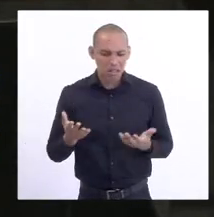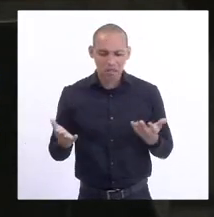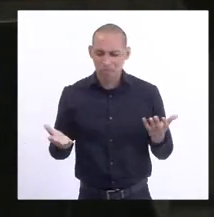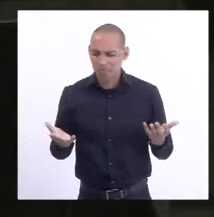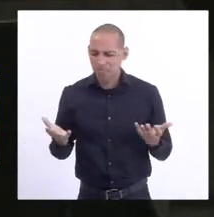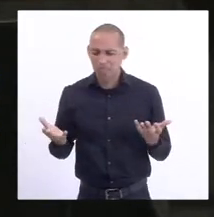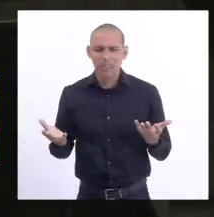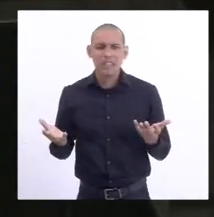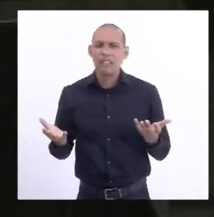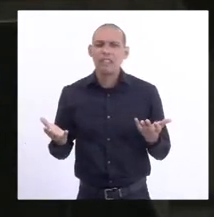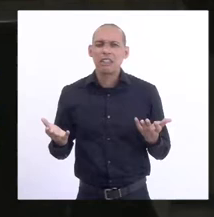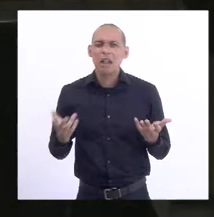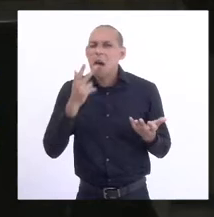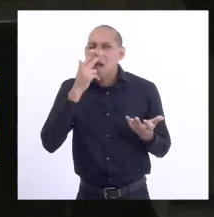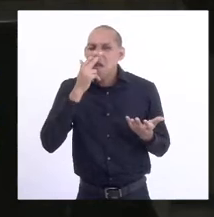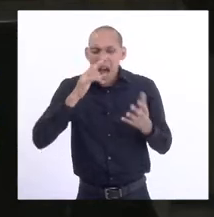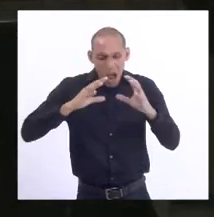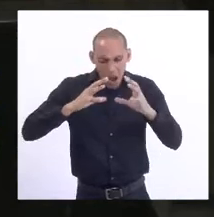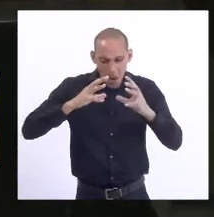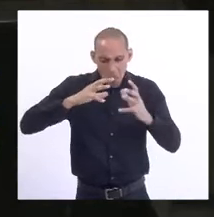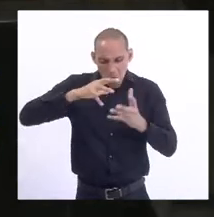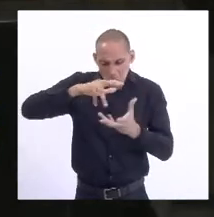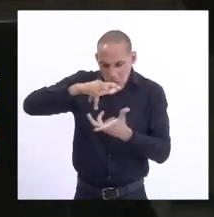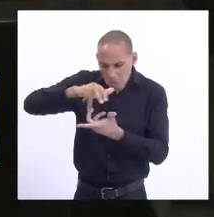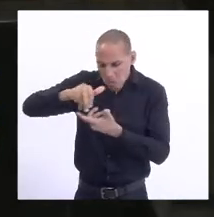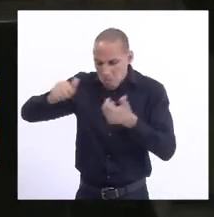o fim do mundo em águas.